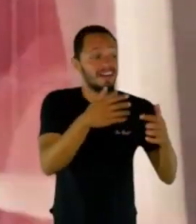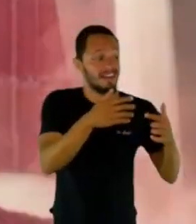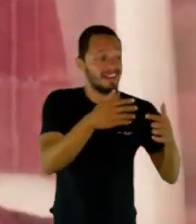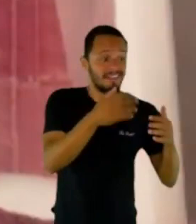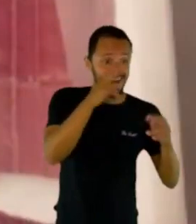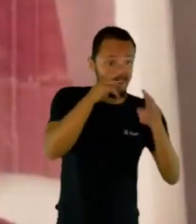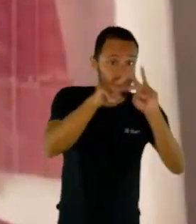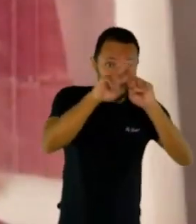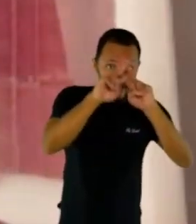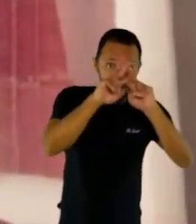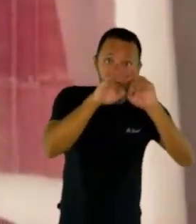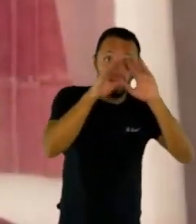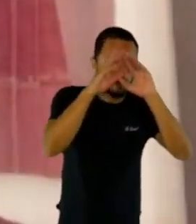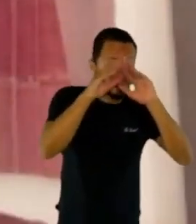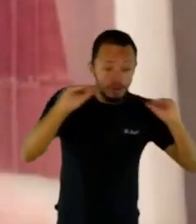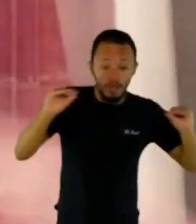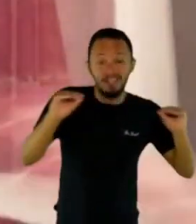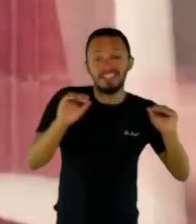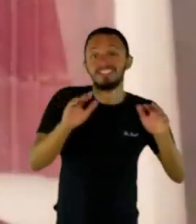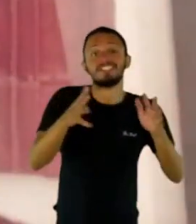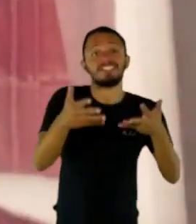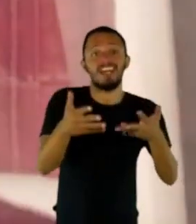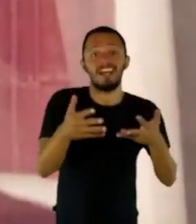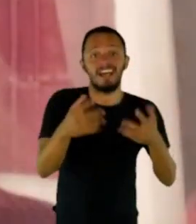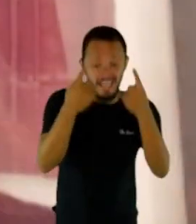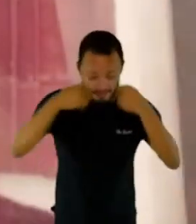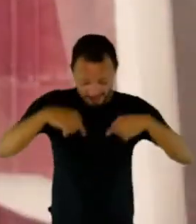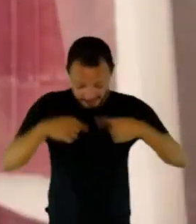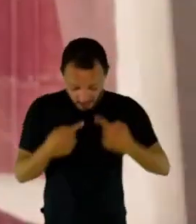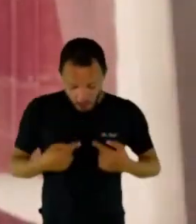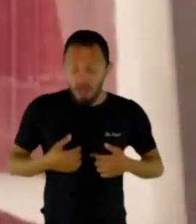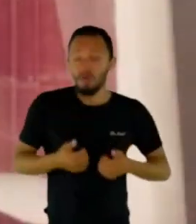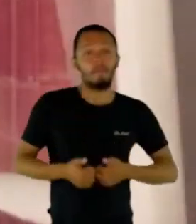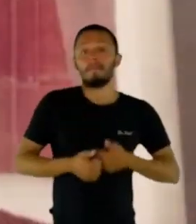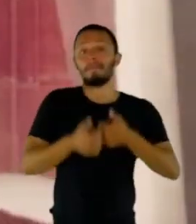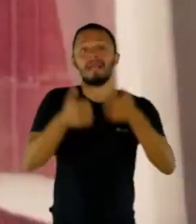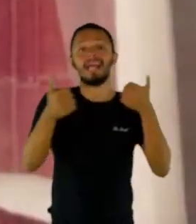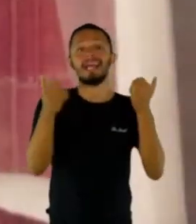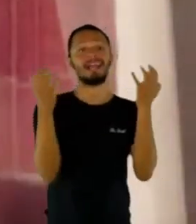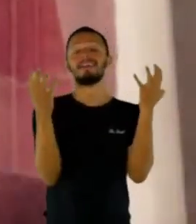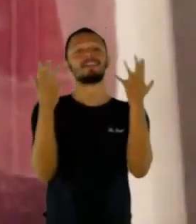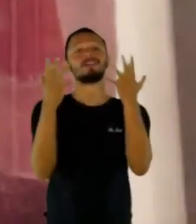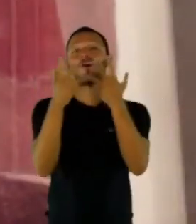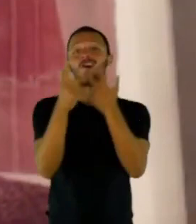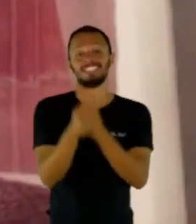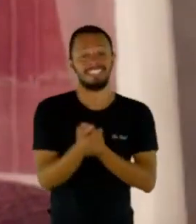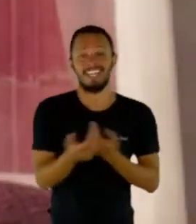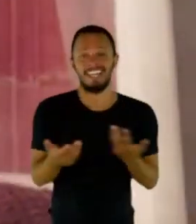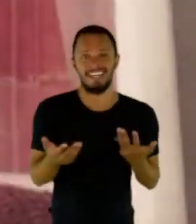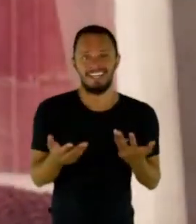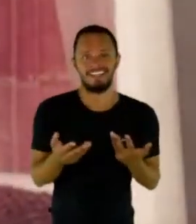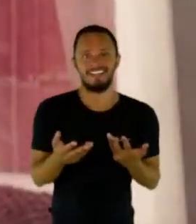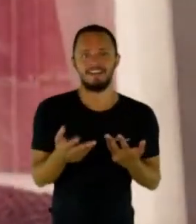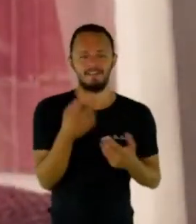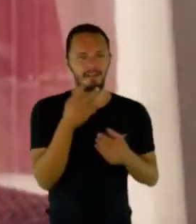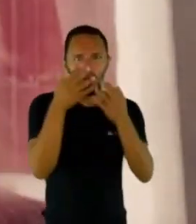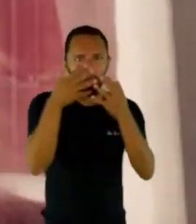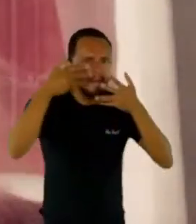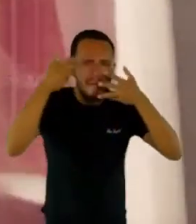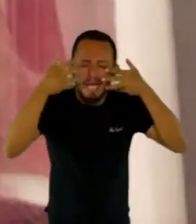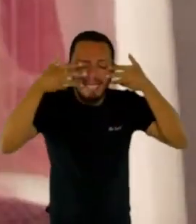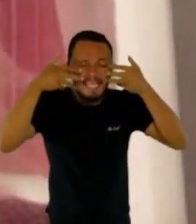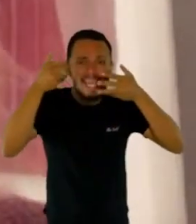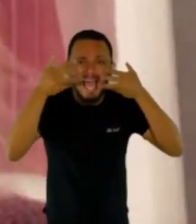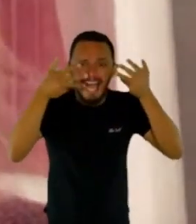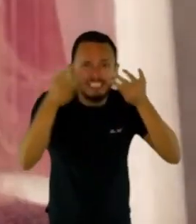E aí, elas tiravam fotos maravilhosas, super, sabe? Se achando. Às vezes, as pessoas falam assim, mas maquiagem, maquiagem é uma coisa superficial.